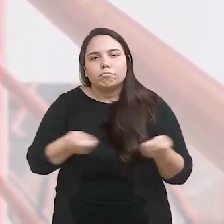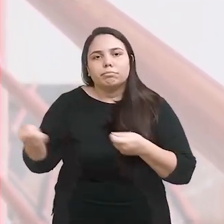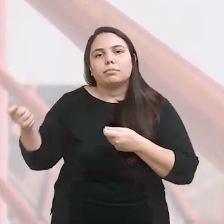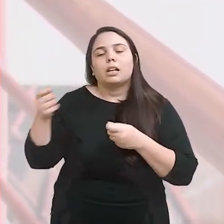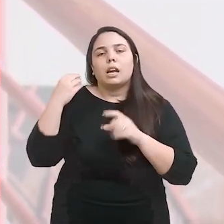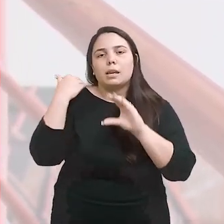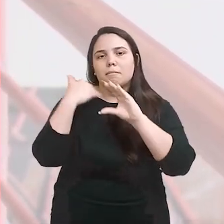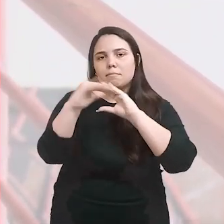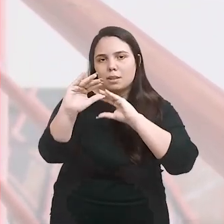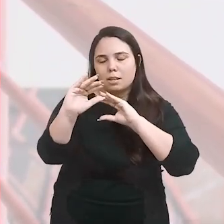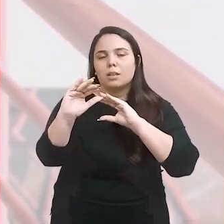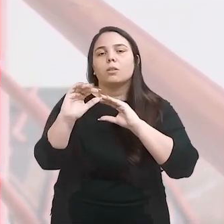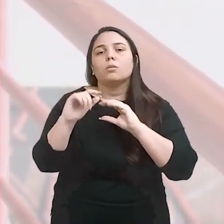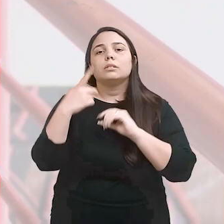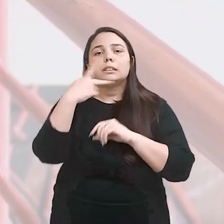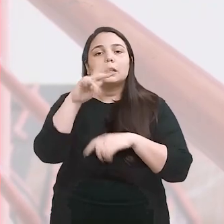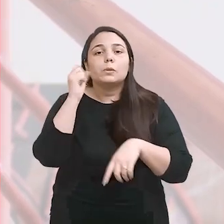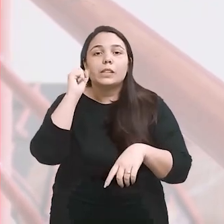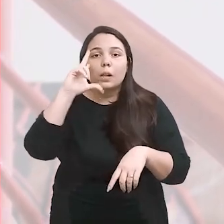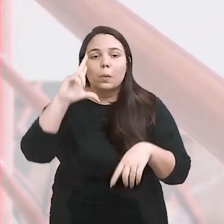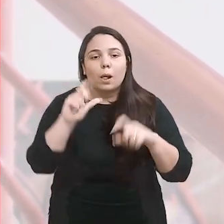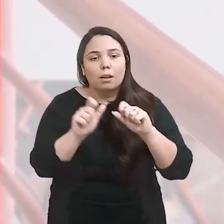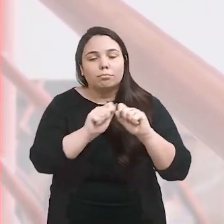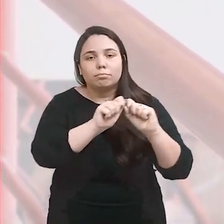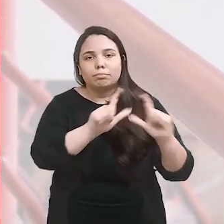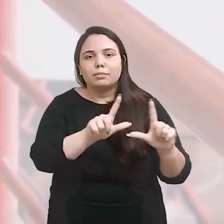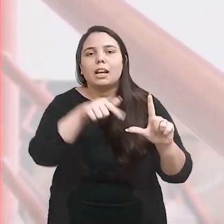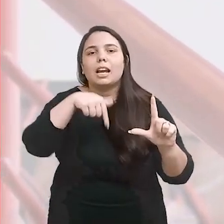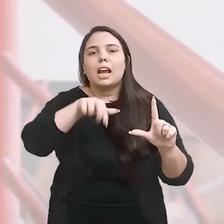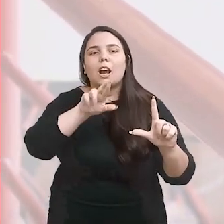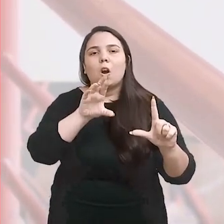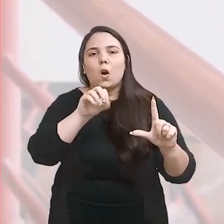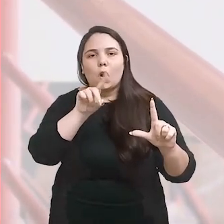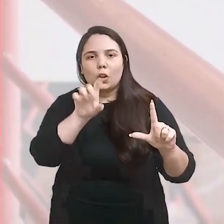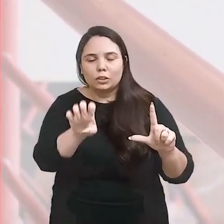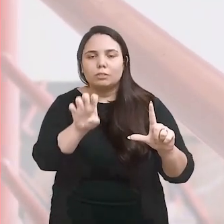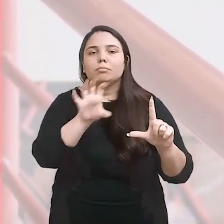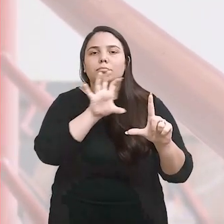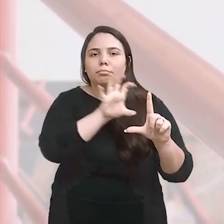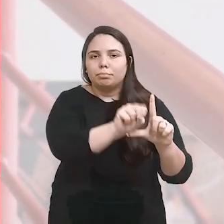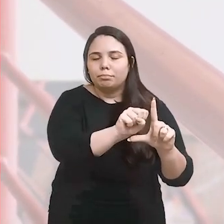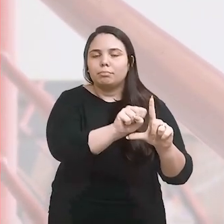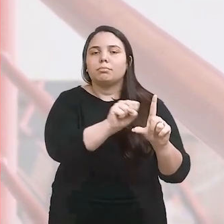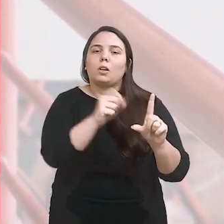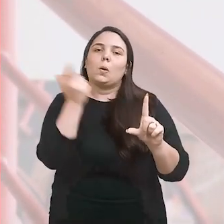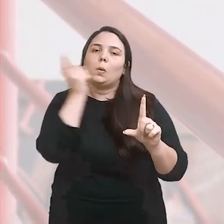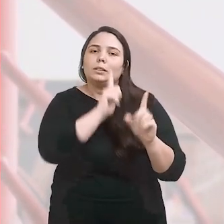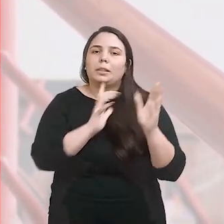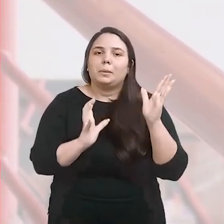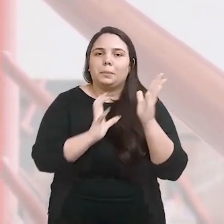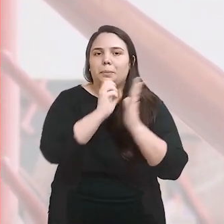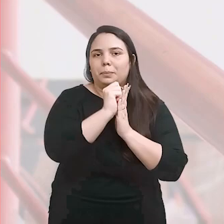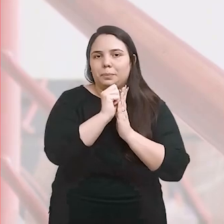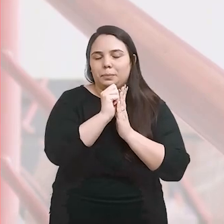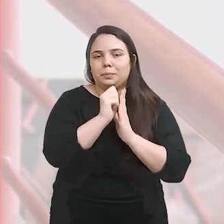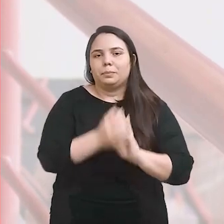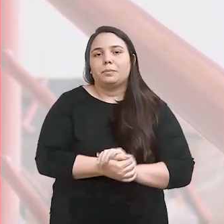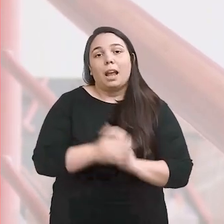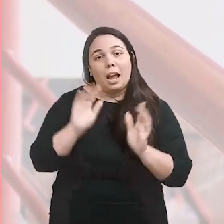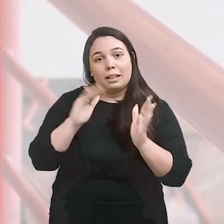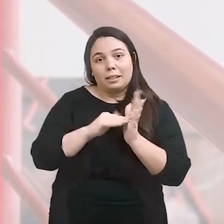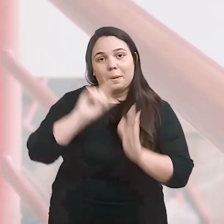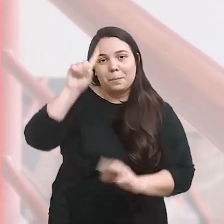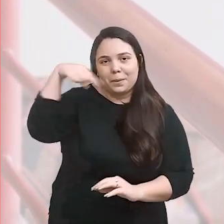o nosso boletim semanal via e-mail. Aponte a câmera do seu celular para o QR Code que aparece aí na tela e se inscreve na newsletter